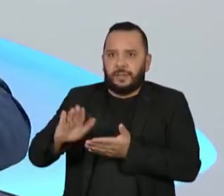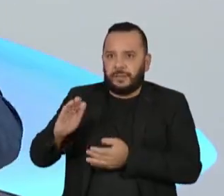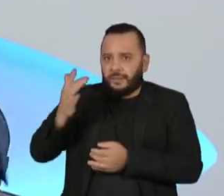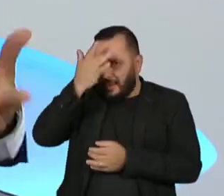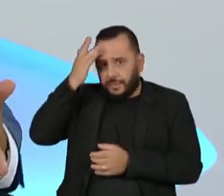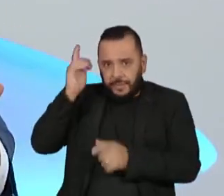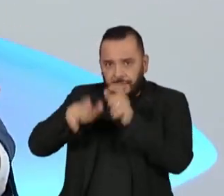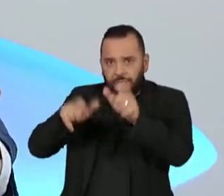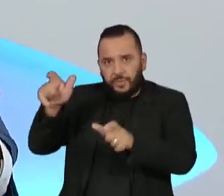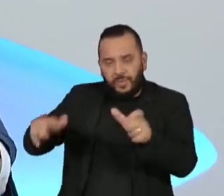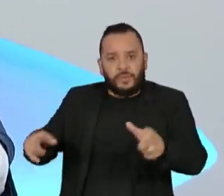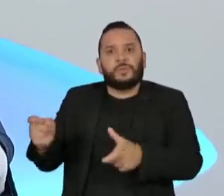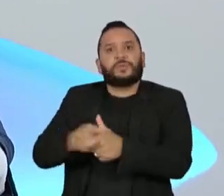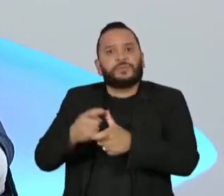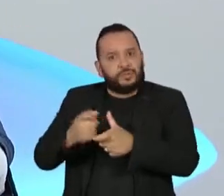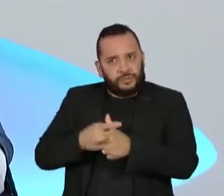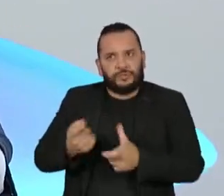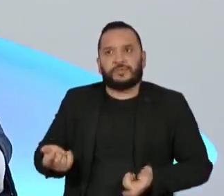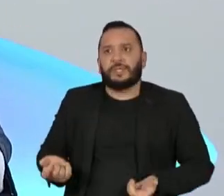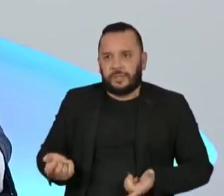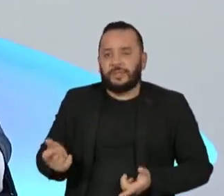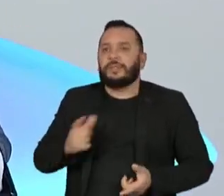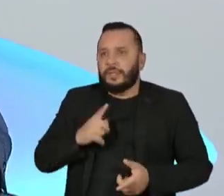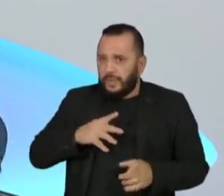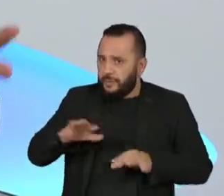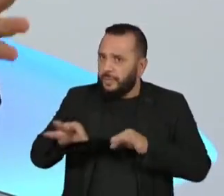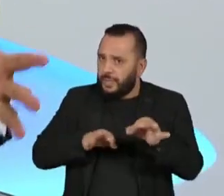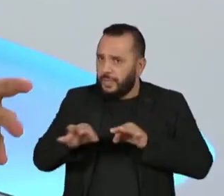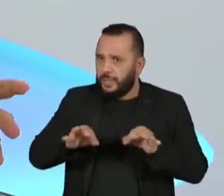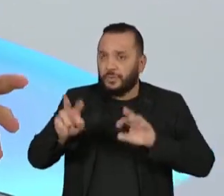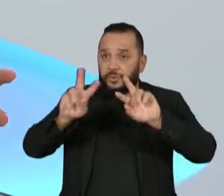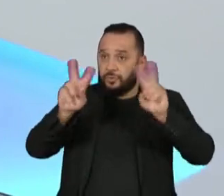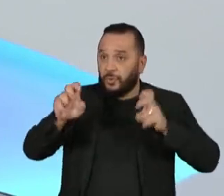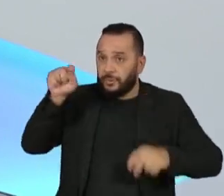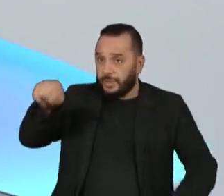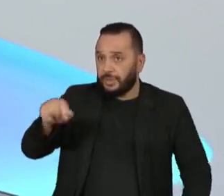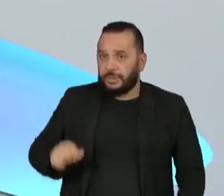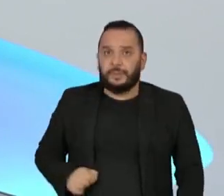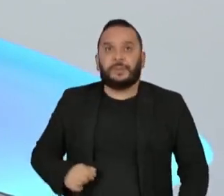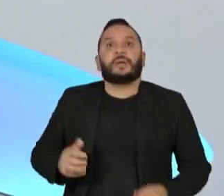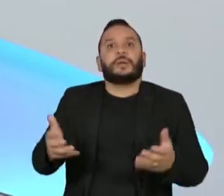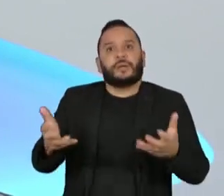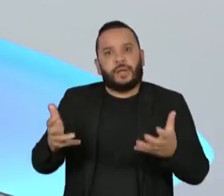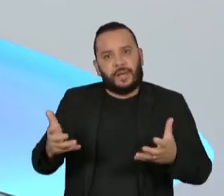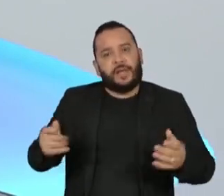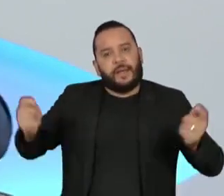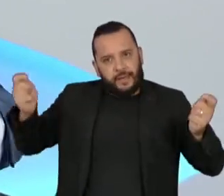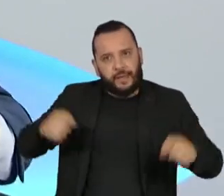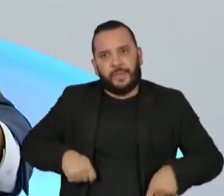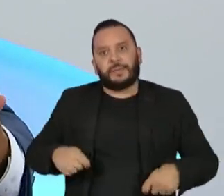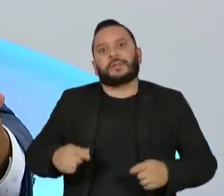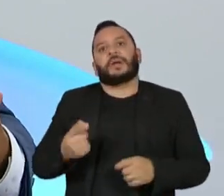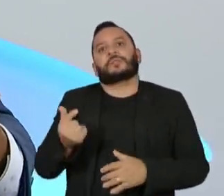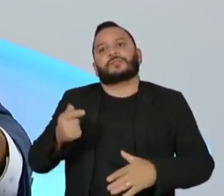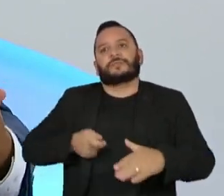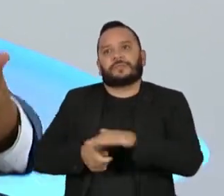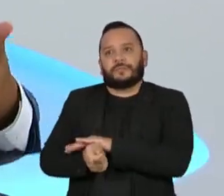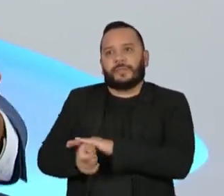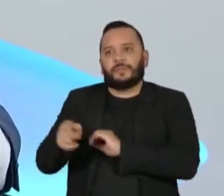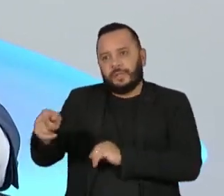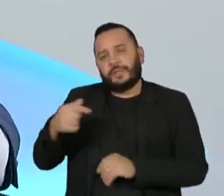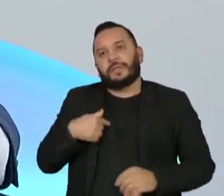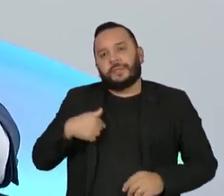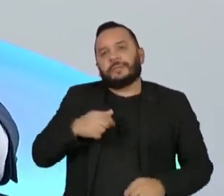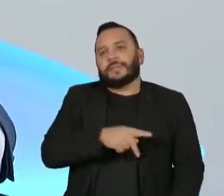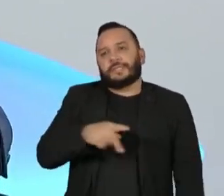de dívida? Claro que ele vai ter um plano sobre isso, mas ele quer capacidade de investimento, porque ele já foi presidente